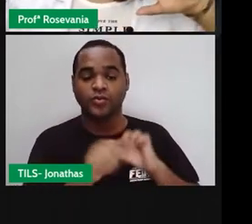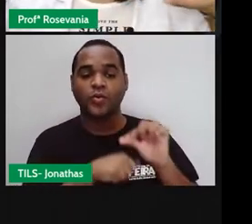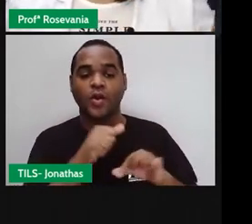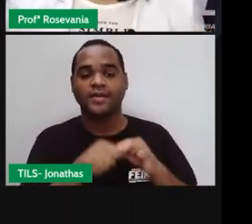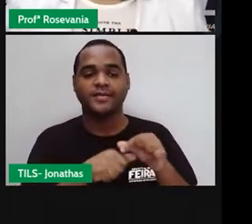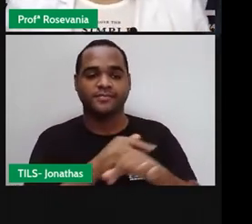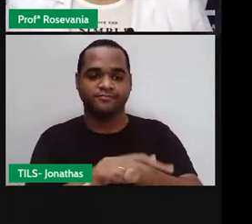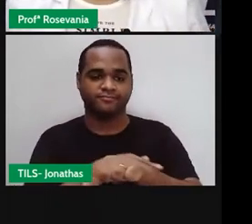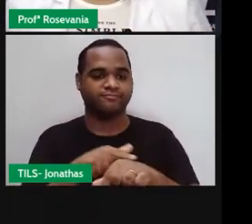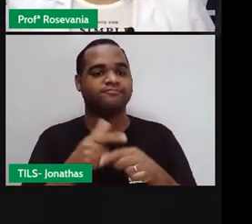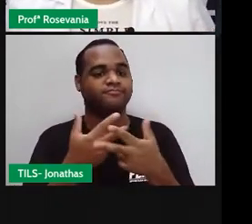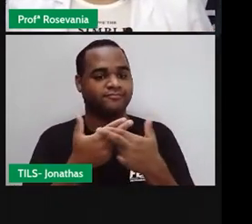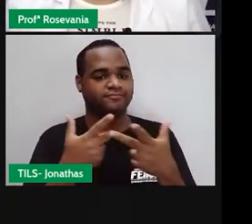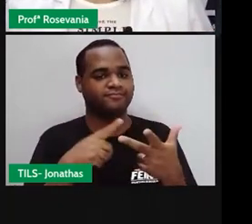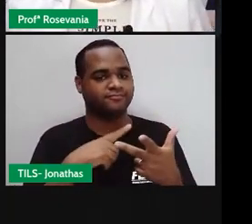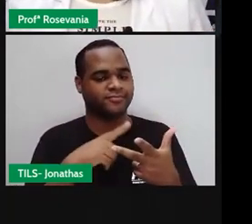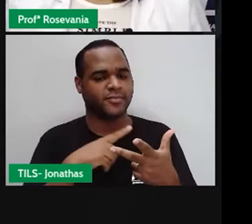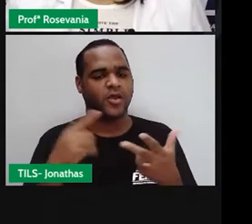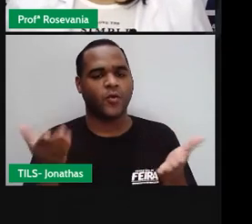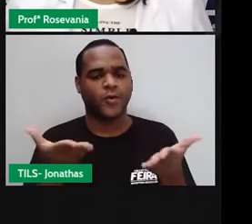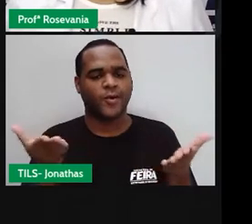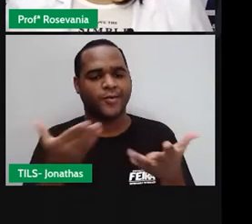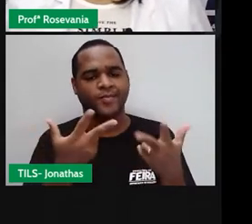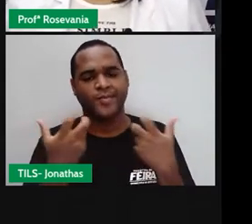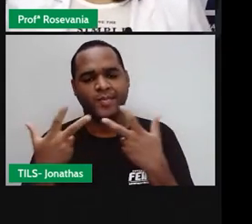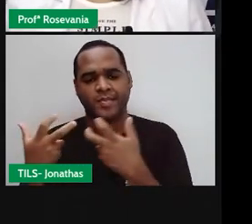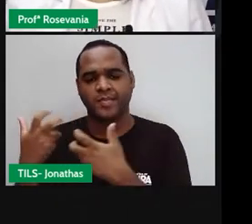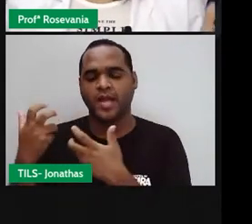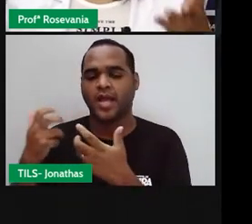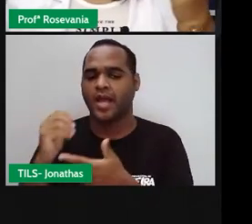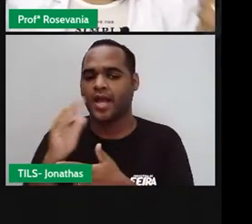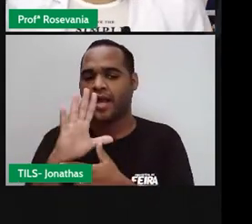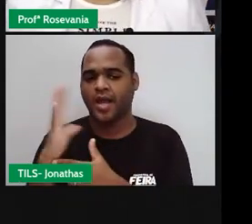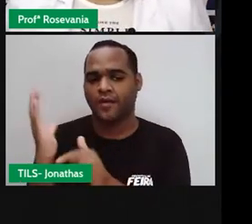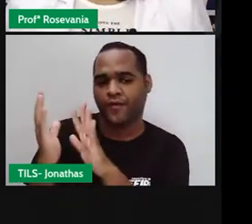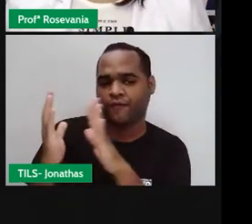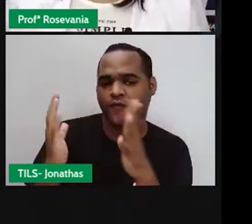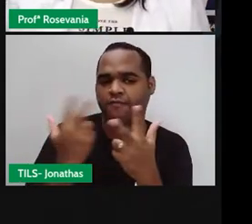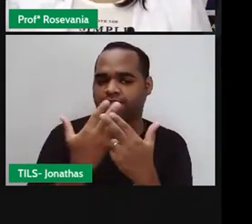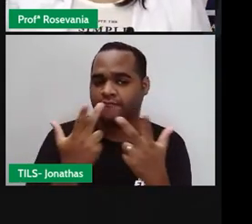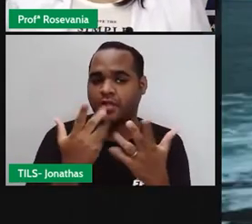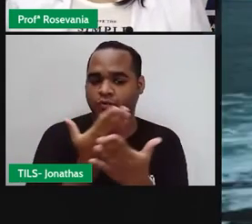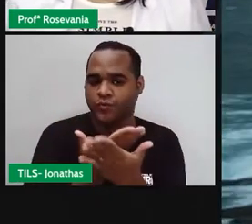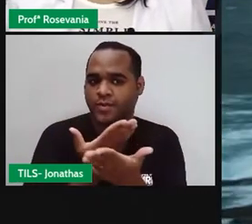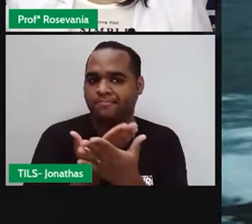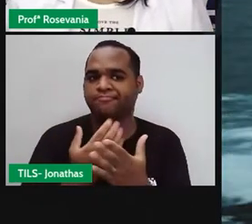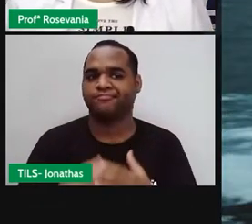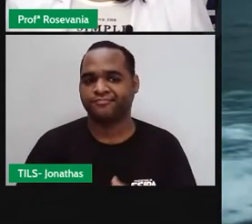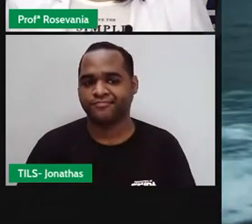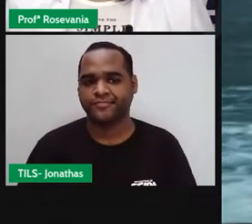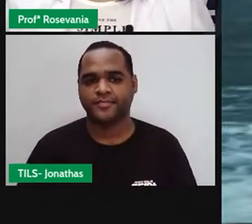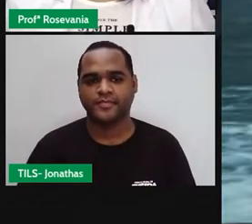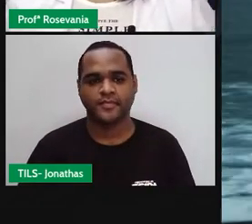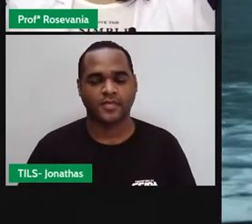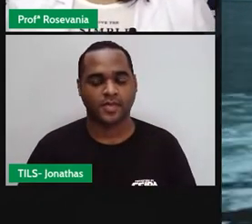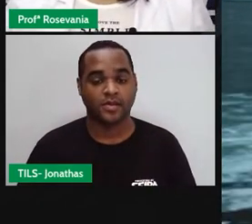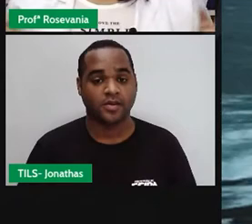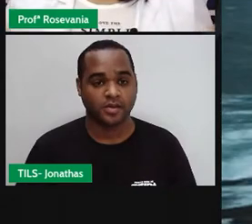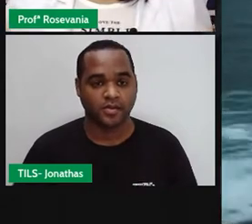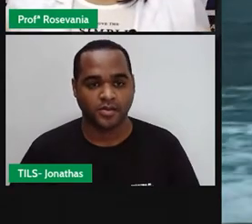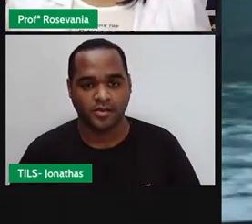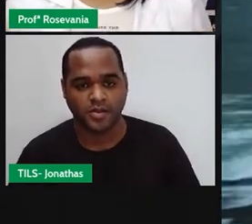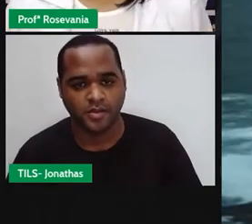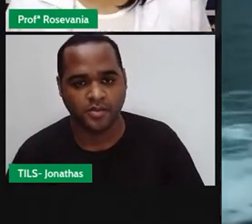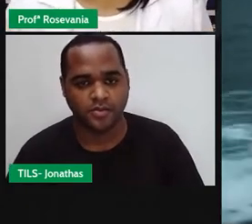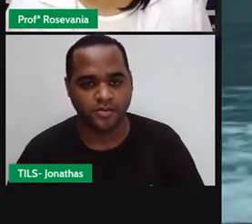perante uma série de coisas que a gente faz com relação à natureza. E, vamos falar sobre isso? Bom, de cara